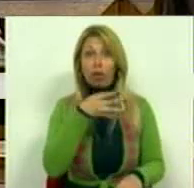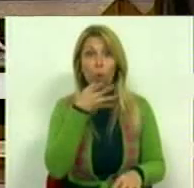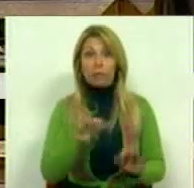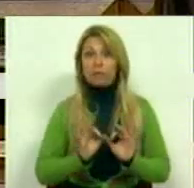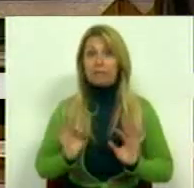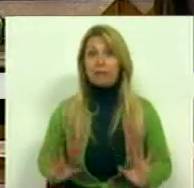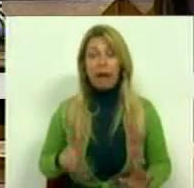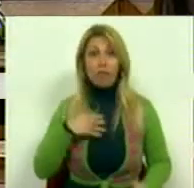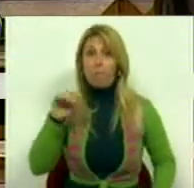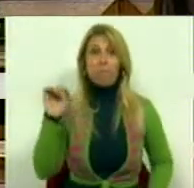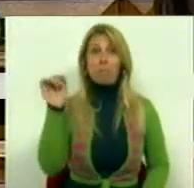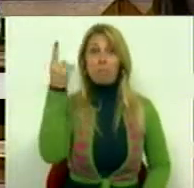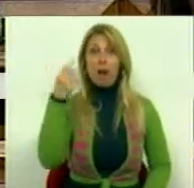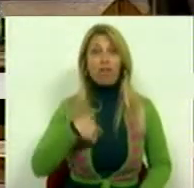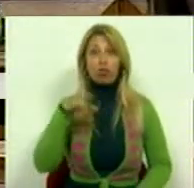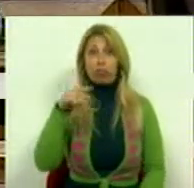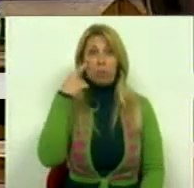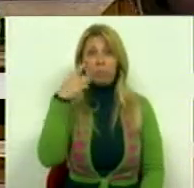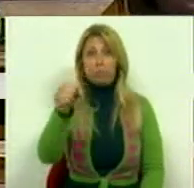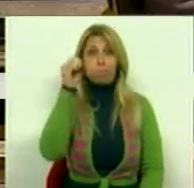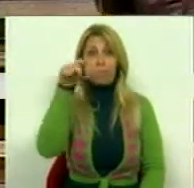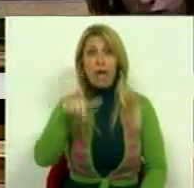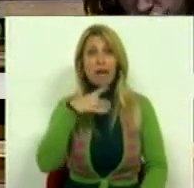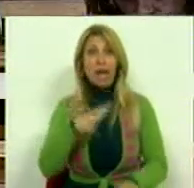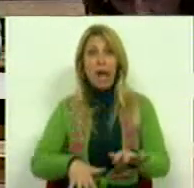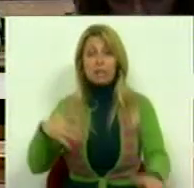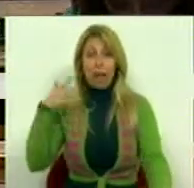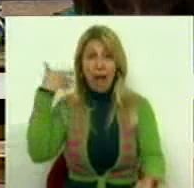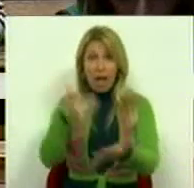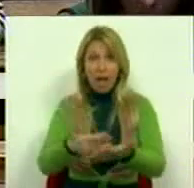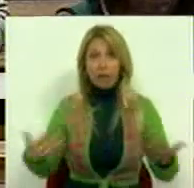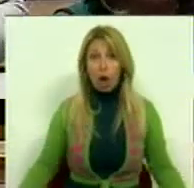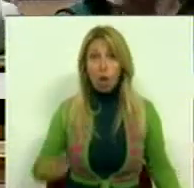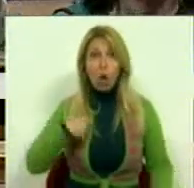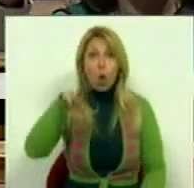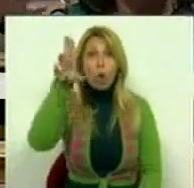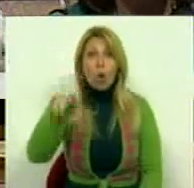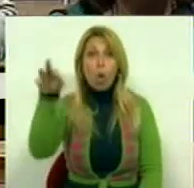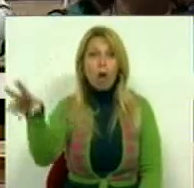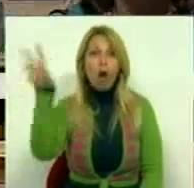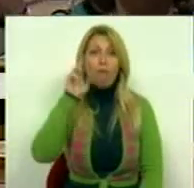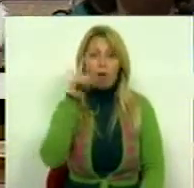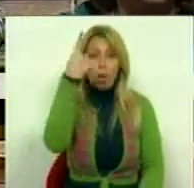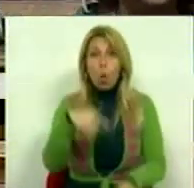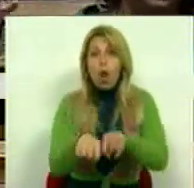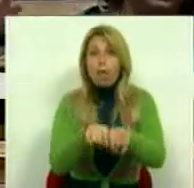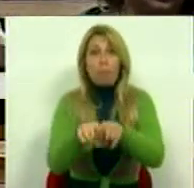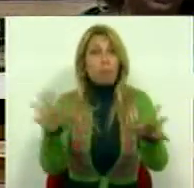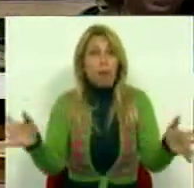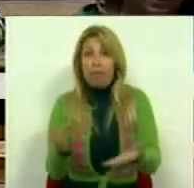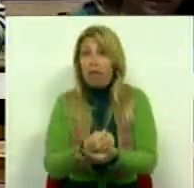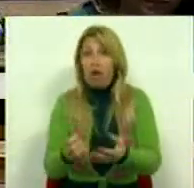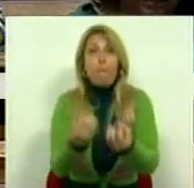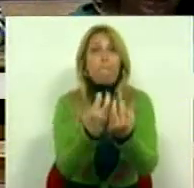Assembleia da República. Até hoje eu nunca tinha ouvido nenhum deputado, de nenhuma bancada, independentemente das diferenças